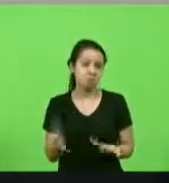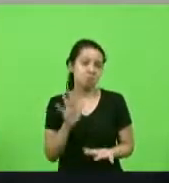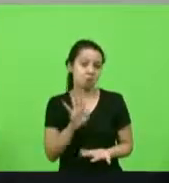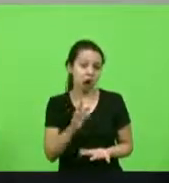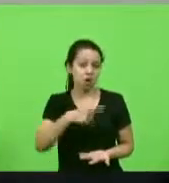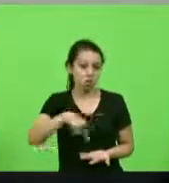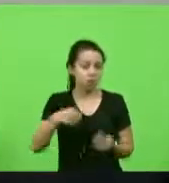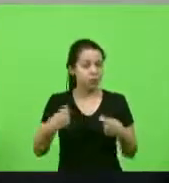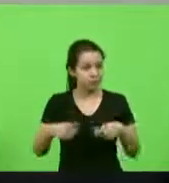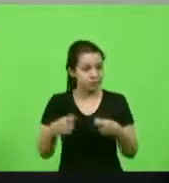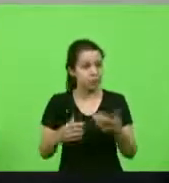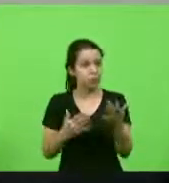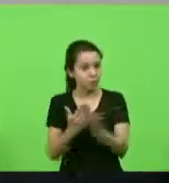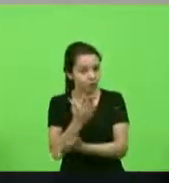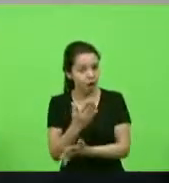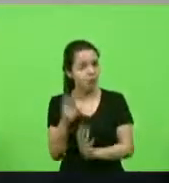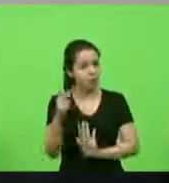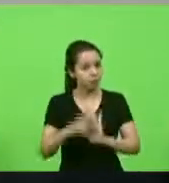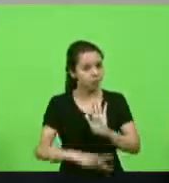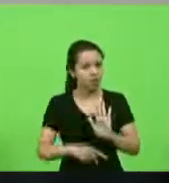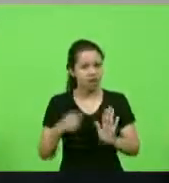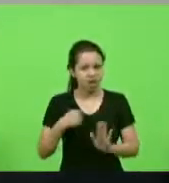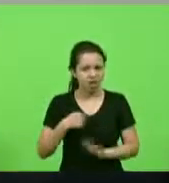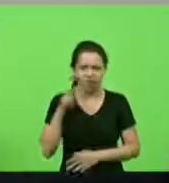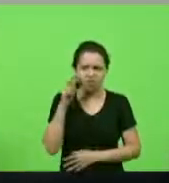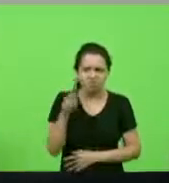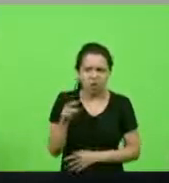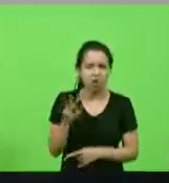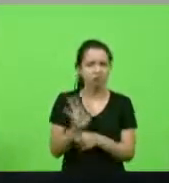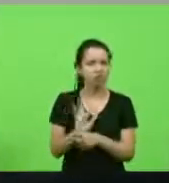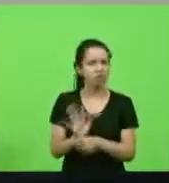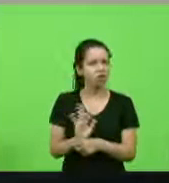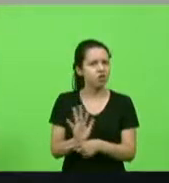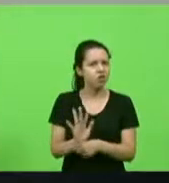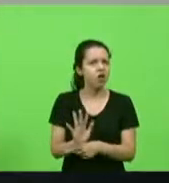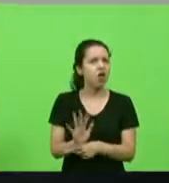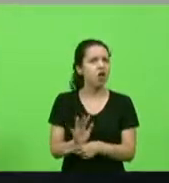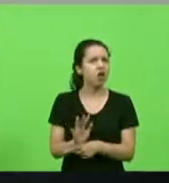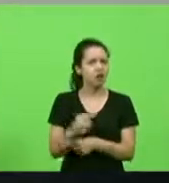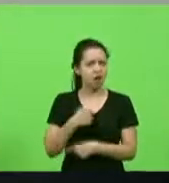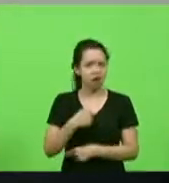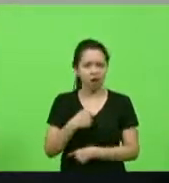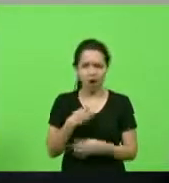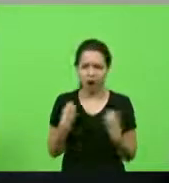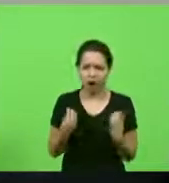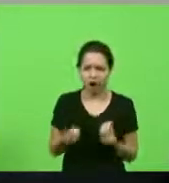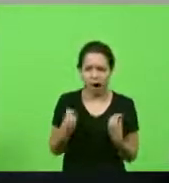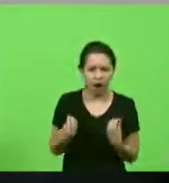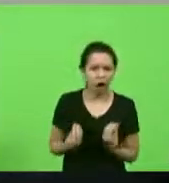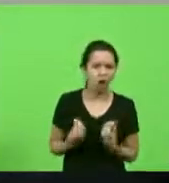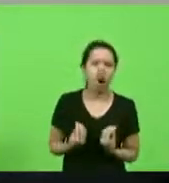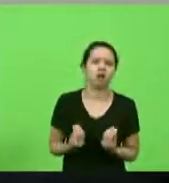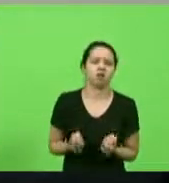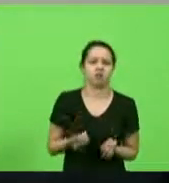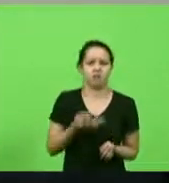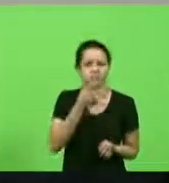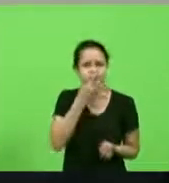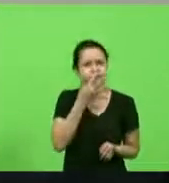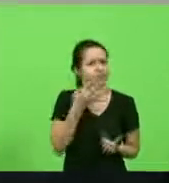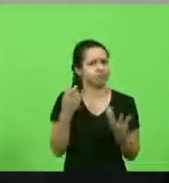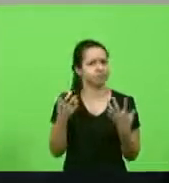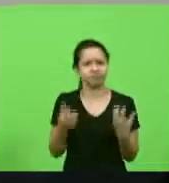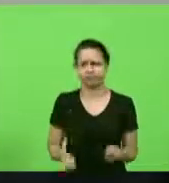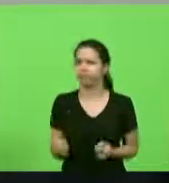aprovar esse projeto eu quando assisti esses vídeos eu fiquei boquiaberto porque é inadmissível a pessoa